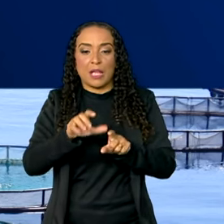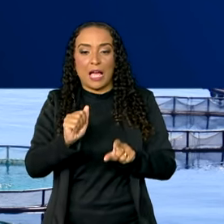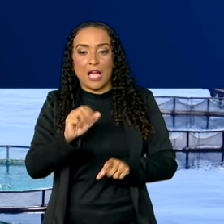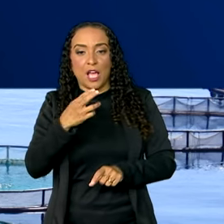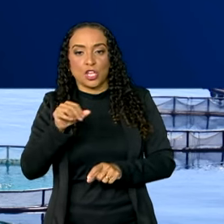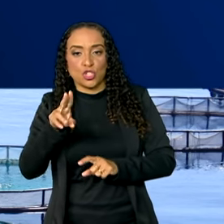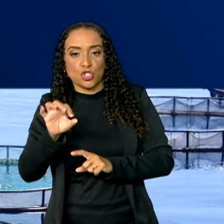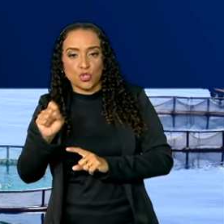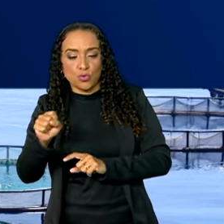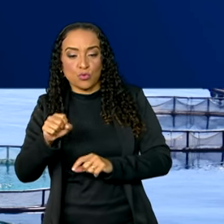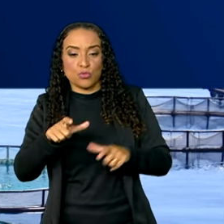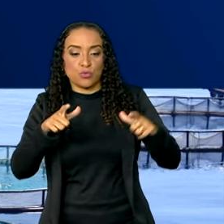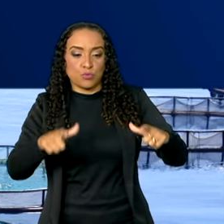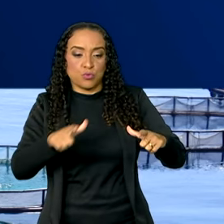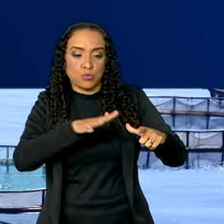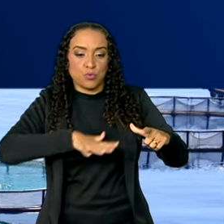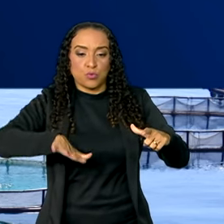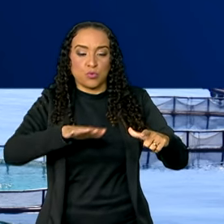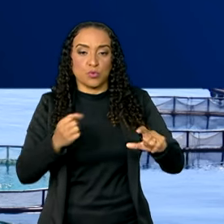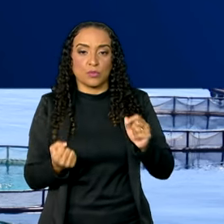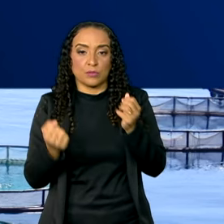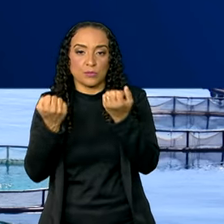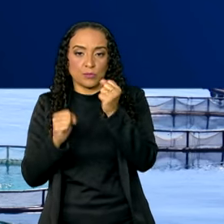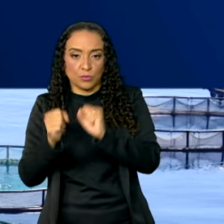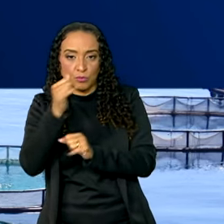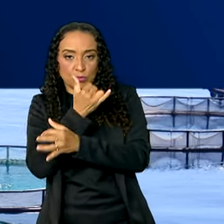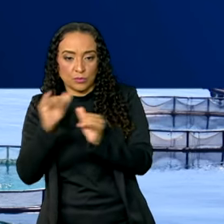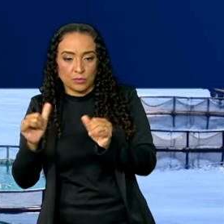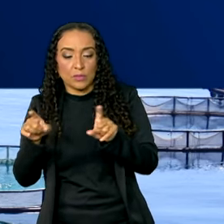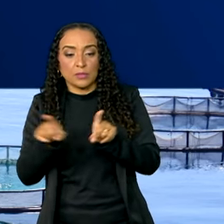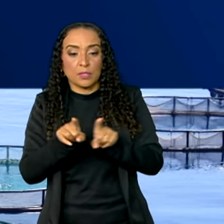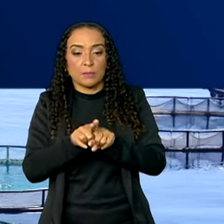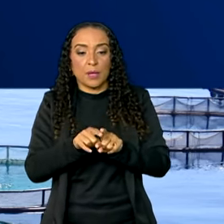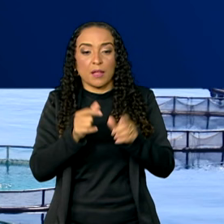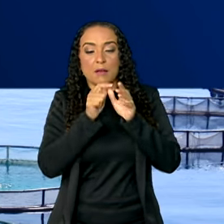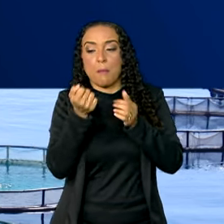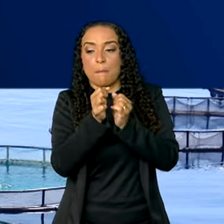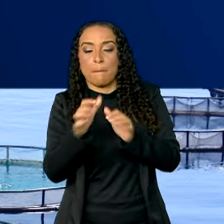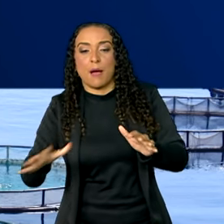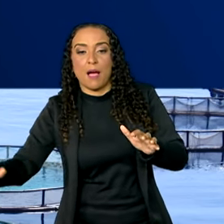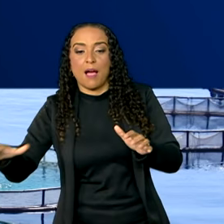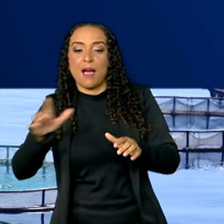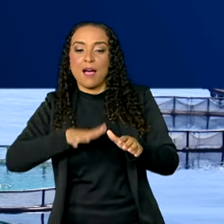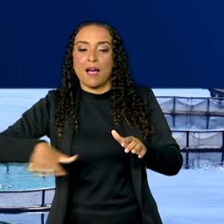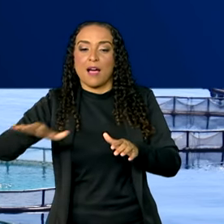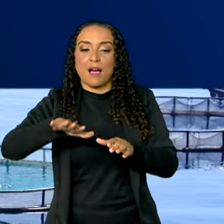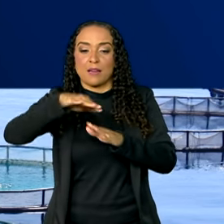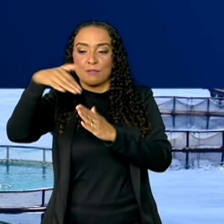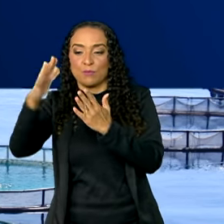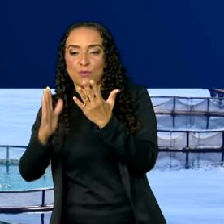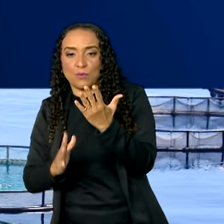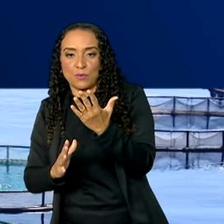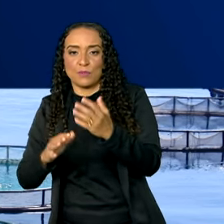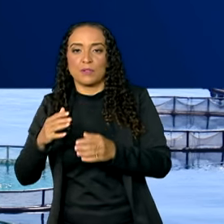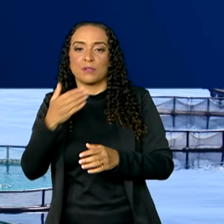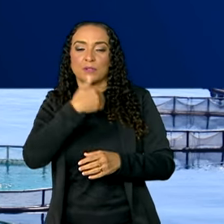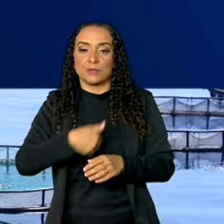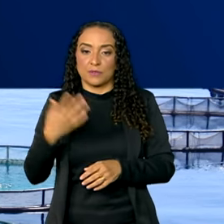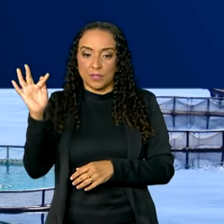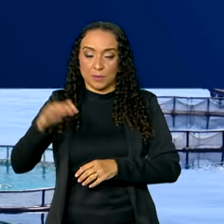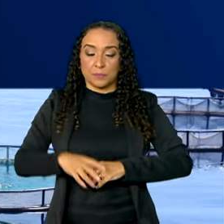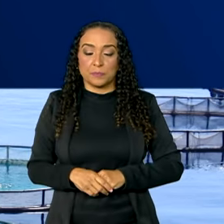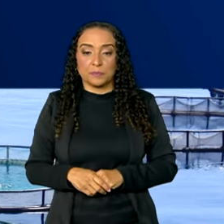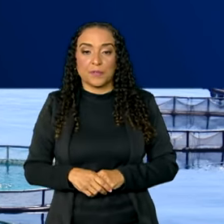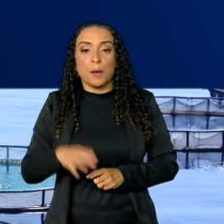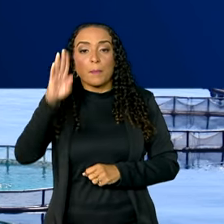e reservatórios de usinas hidrelétricas. E a marítima, que engloba a área costeira da União. Os